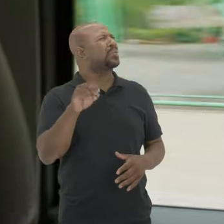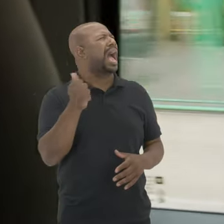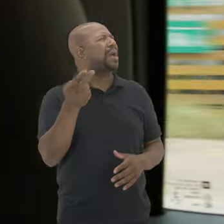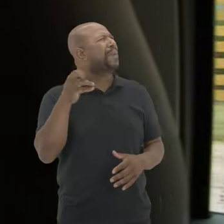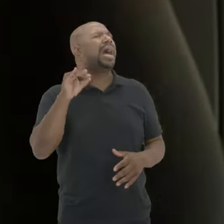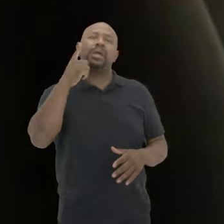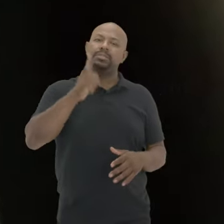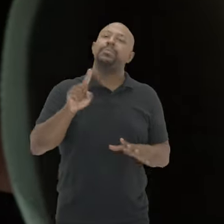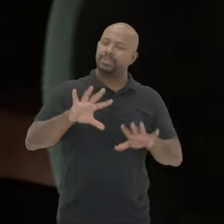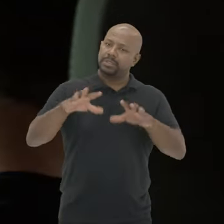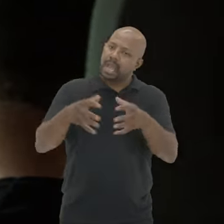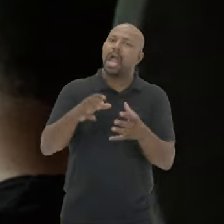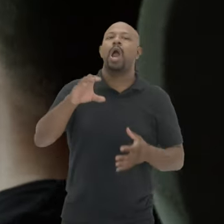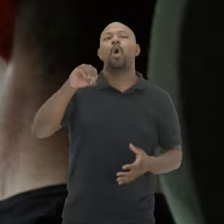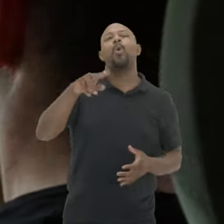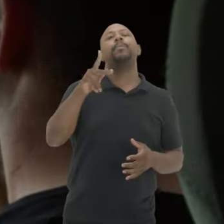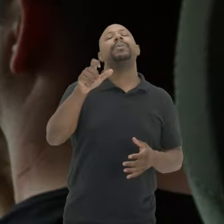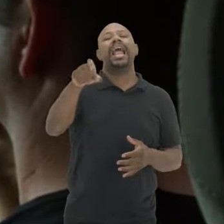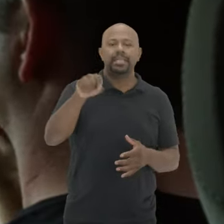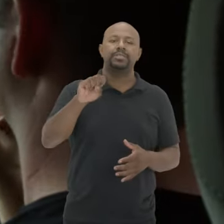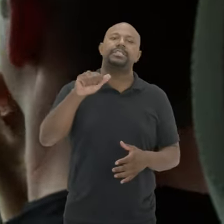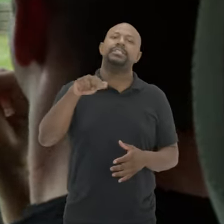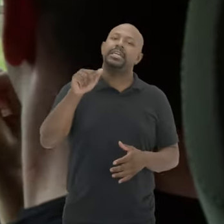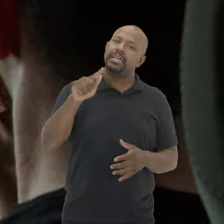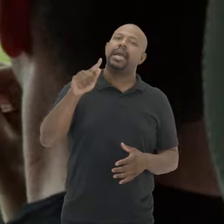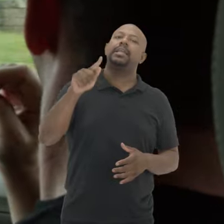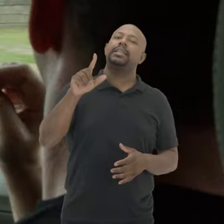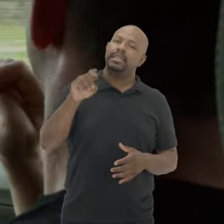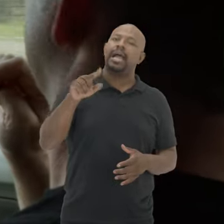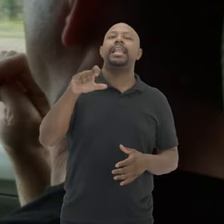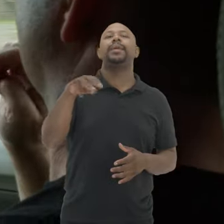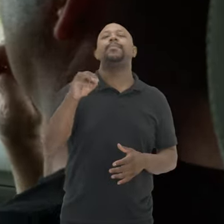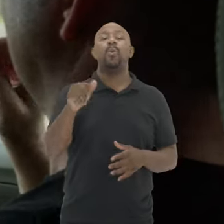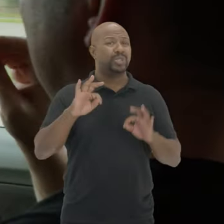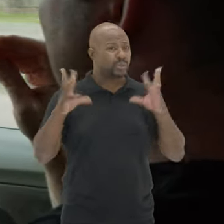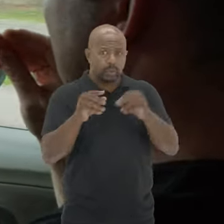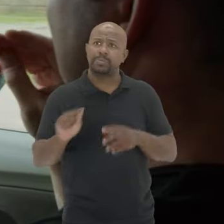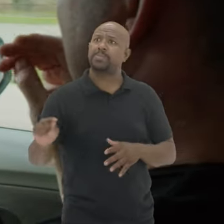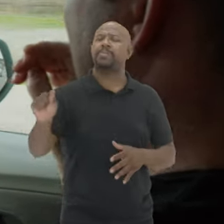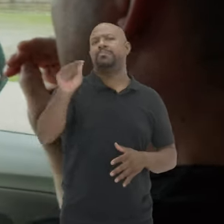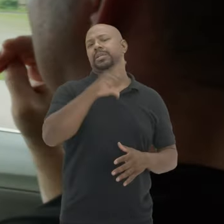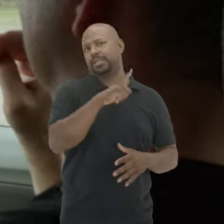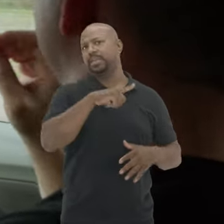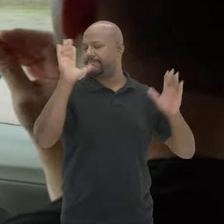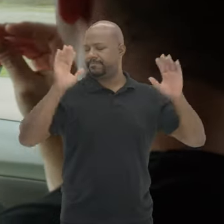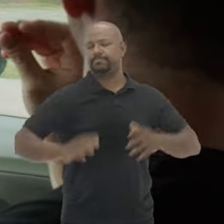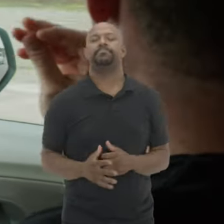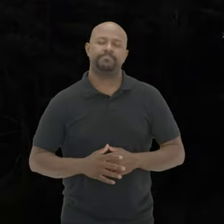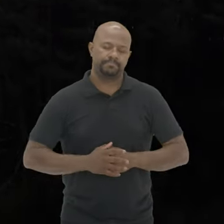não tenho certeza Do nome É por isso que chamam De Complexo da Sanga da Lemoa Que toda essa região Aqui tem